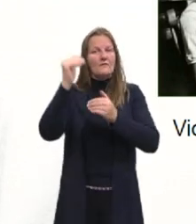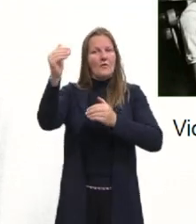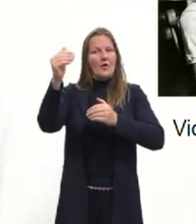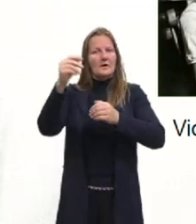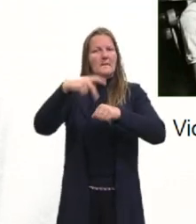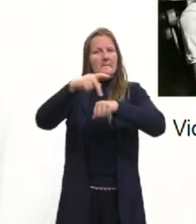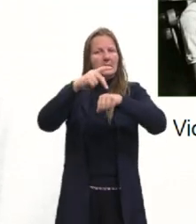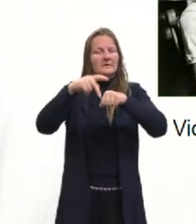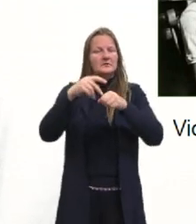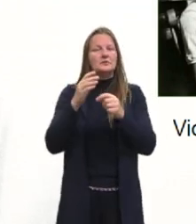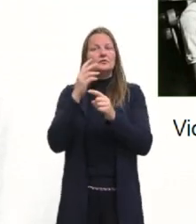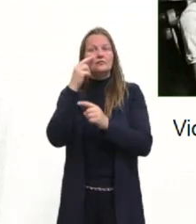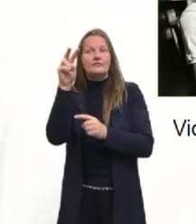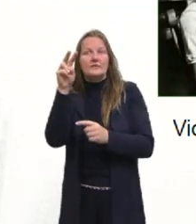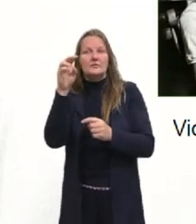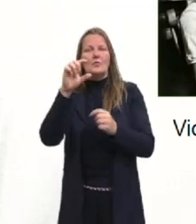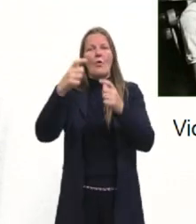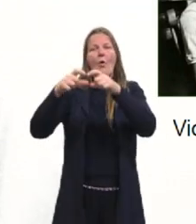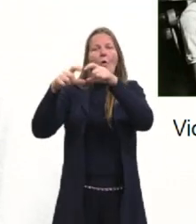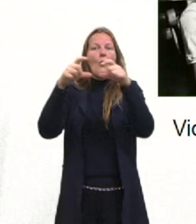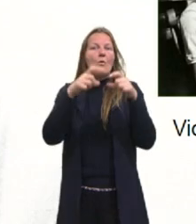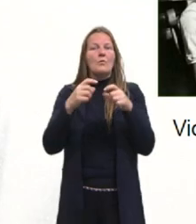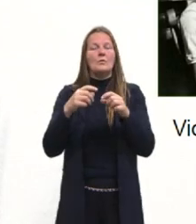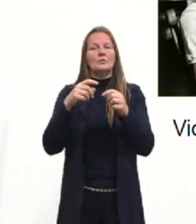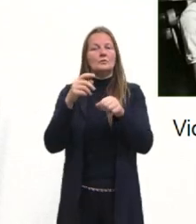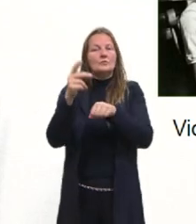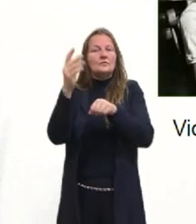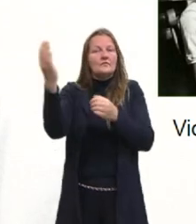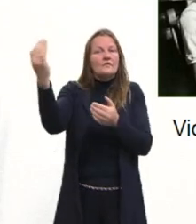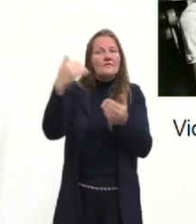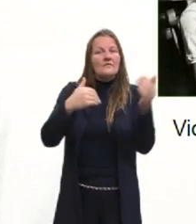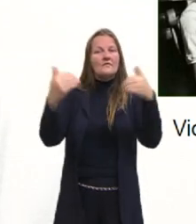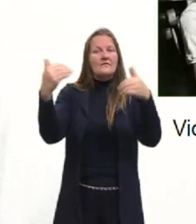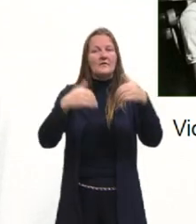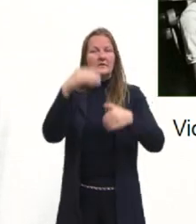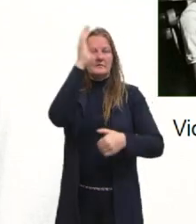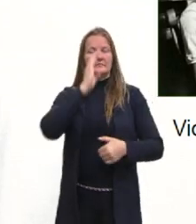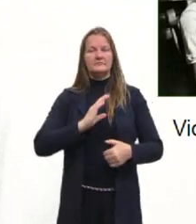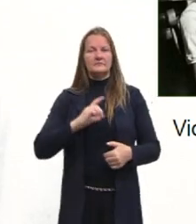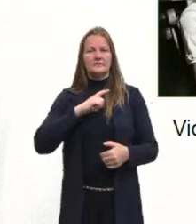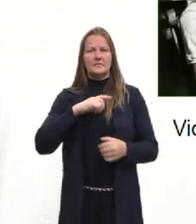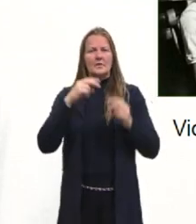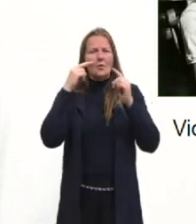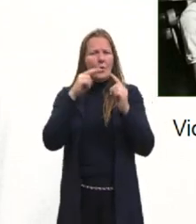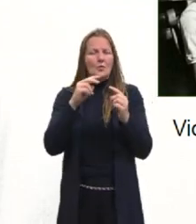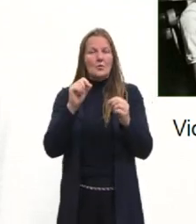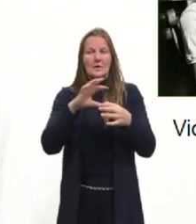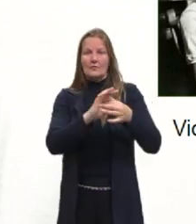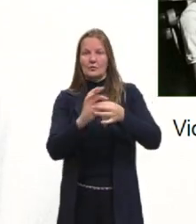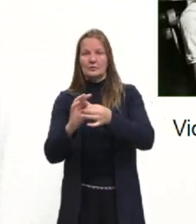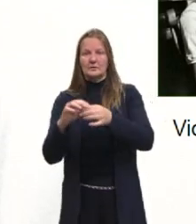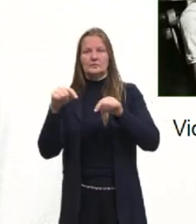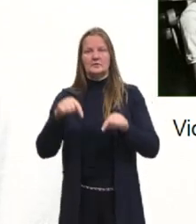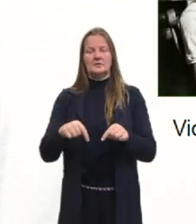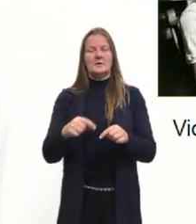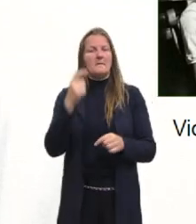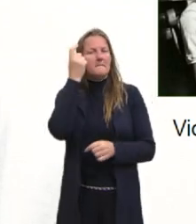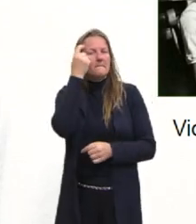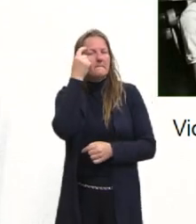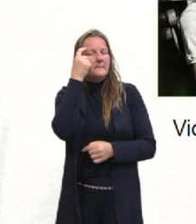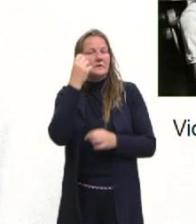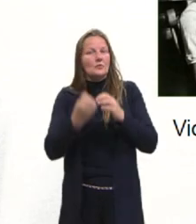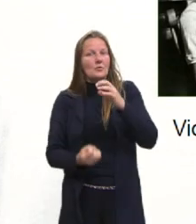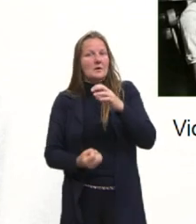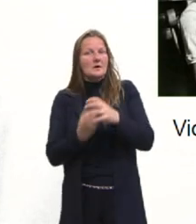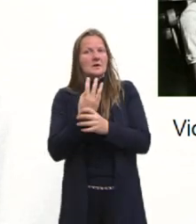presenciaram esses acontecimentos, vêm aqui para o Brasil, olham para o que está acontecendo e pensam que